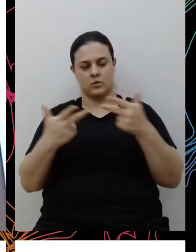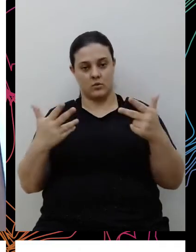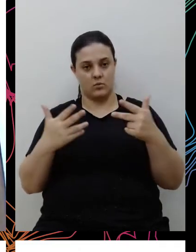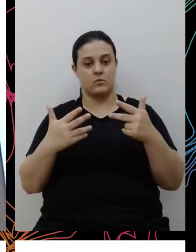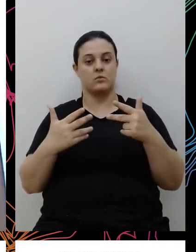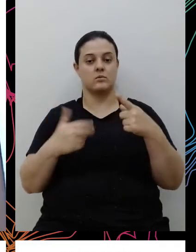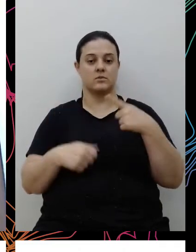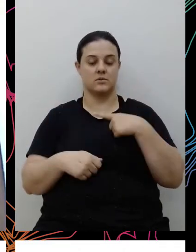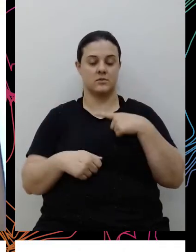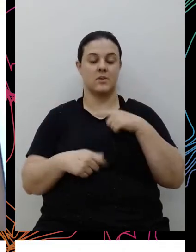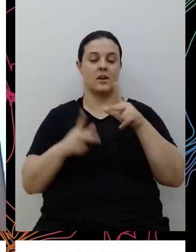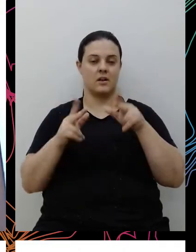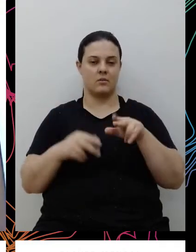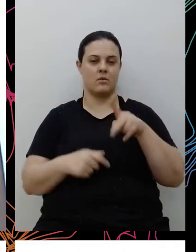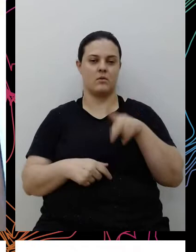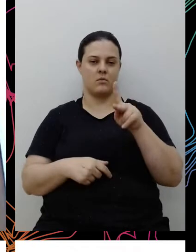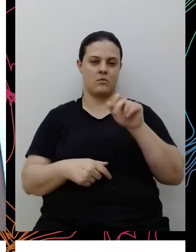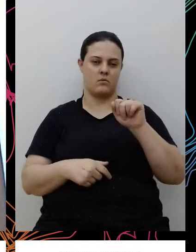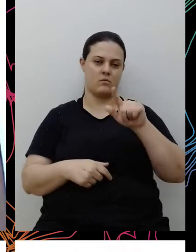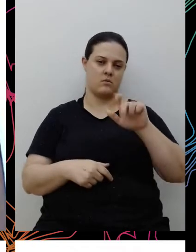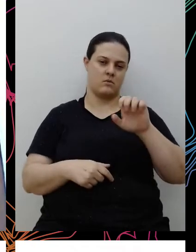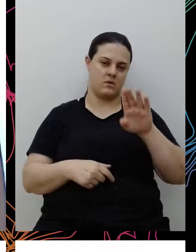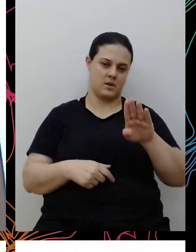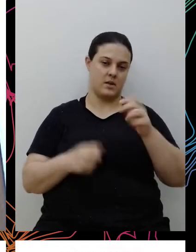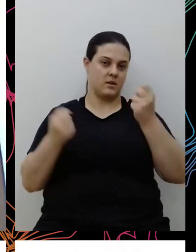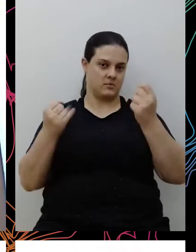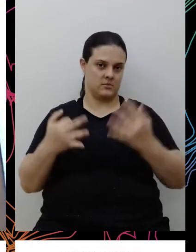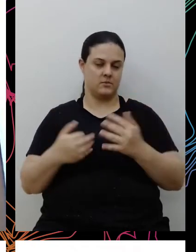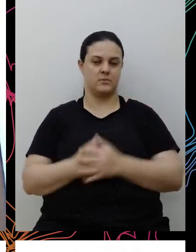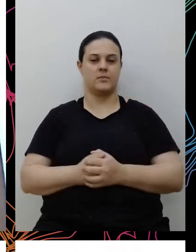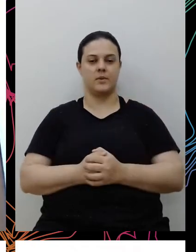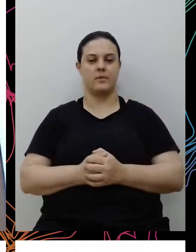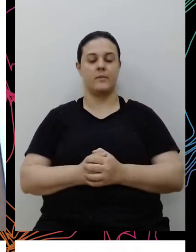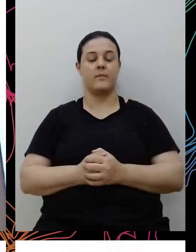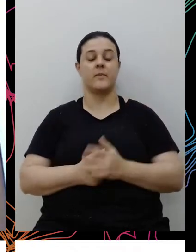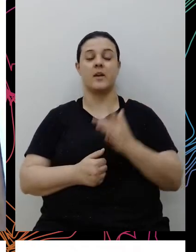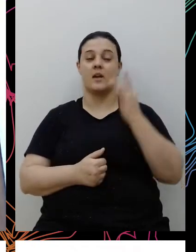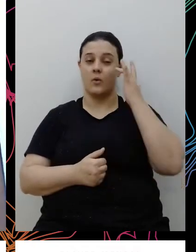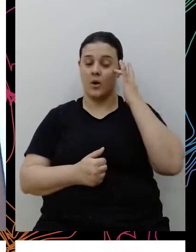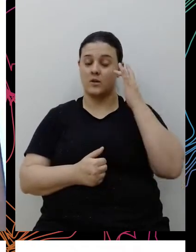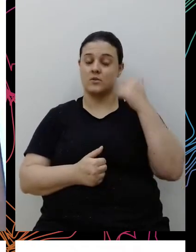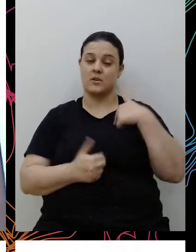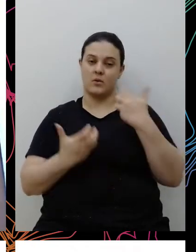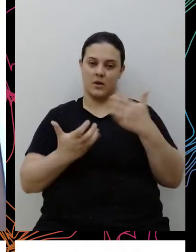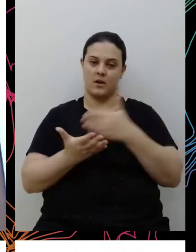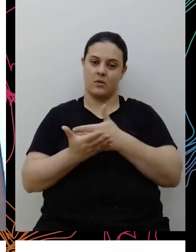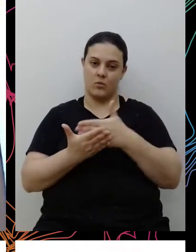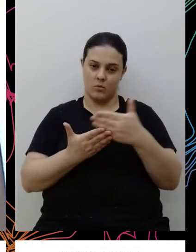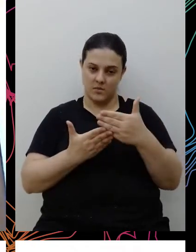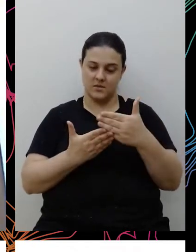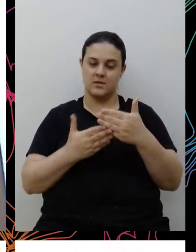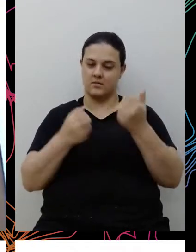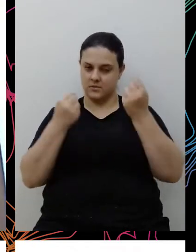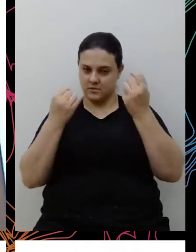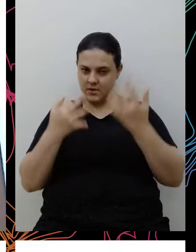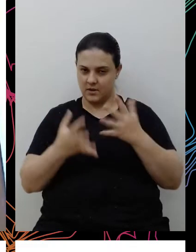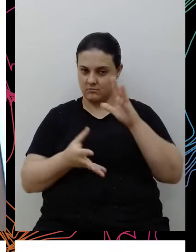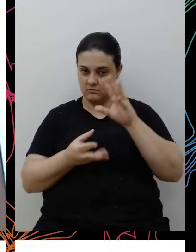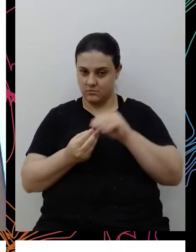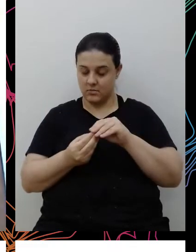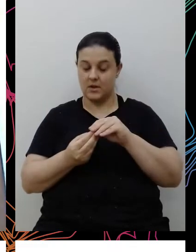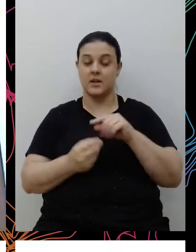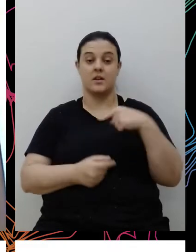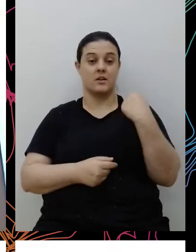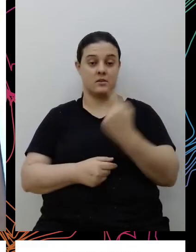como o Caleb também colocou no âmbito do Carrefour. Então, acho que eu queria começar com essa perspectiva e falar que o Instituto Ayrton